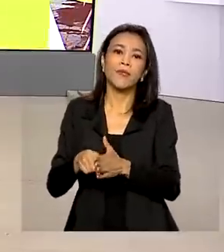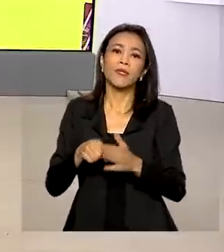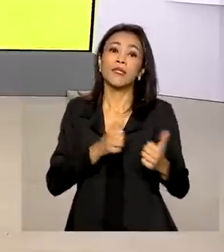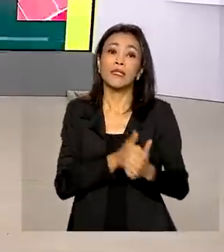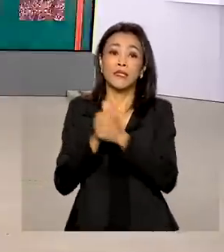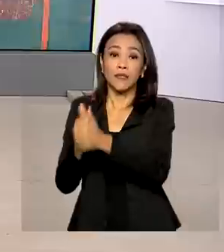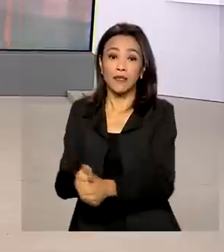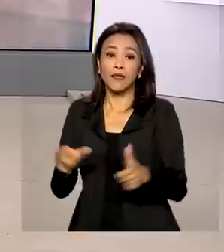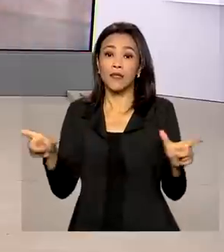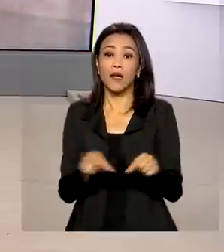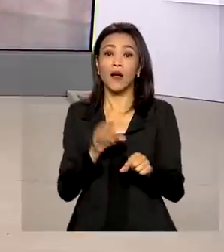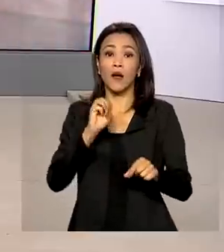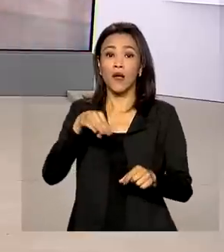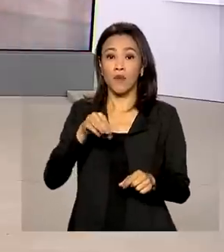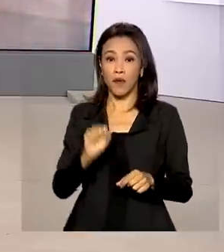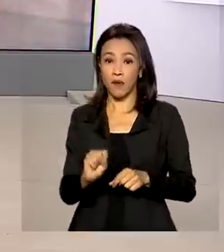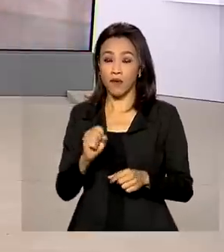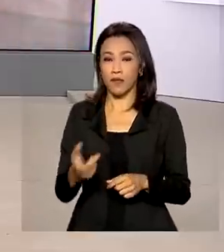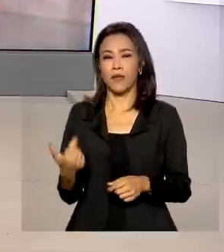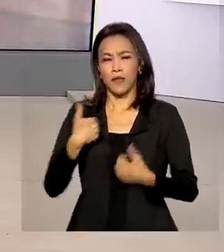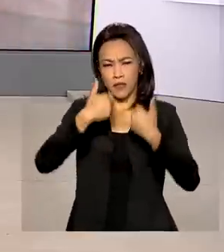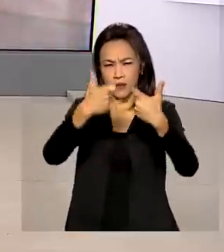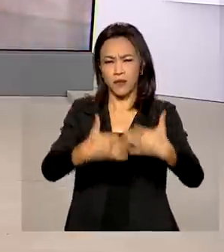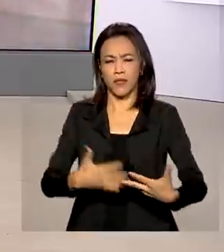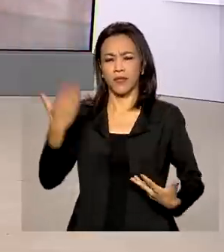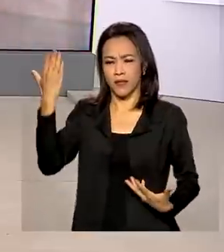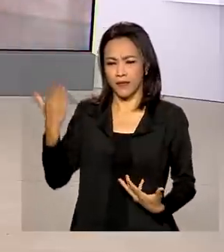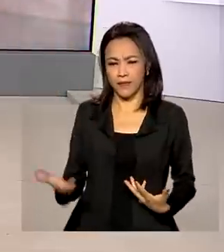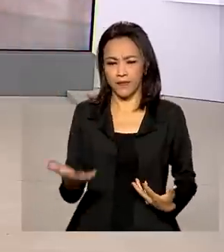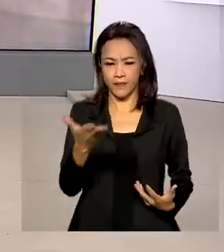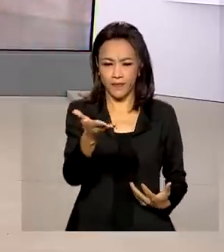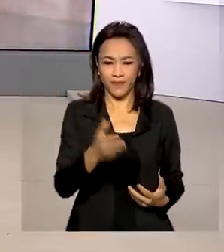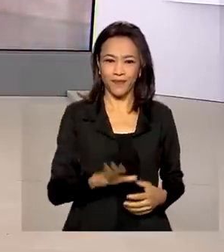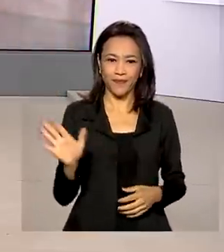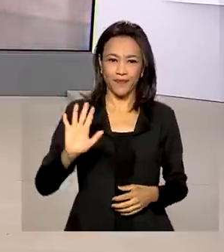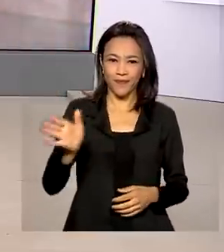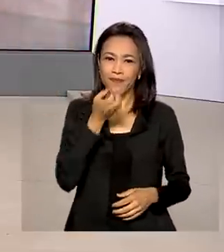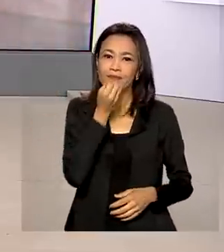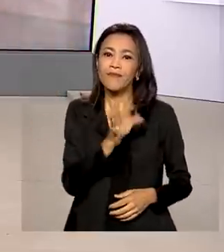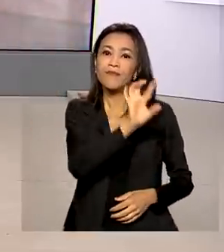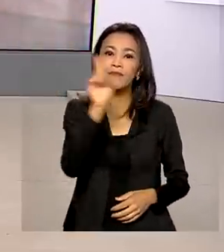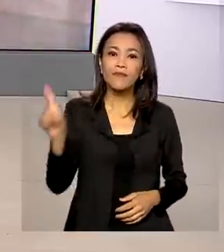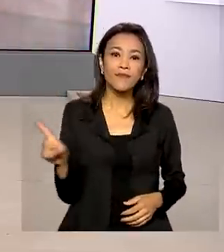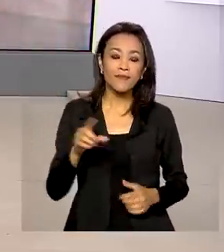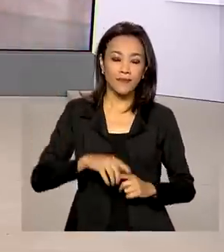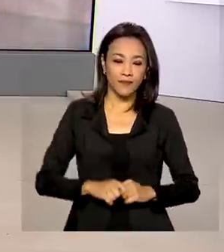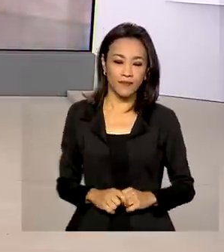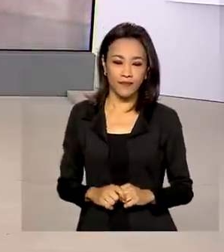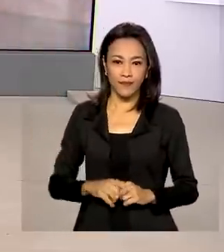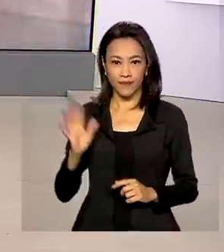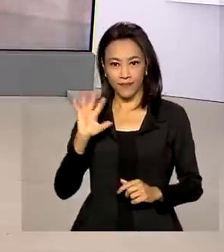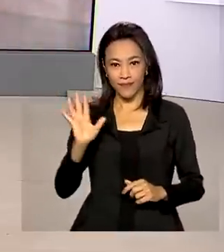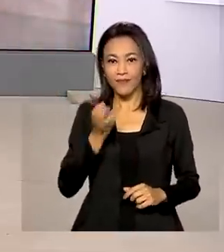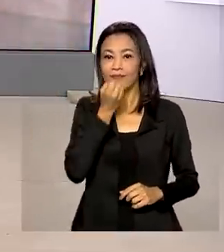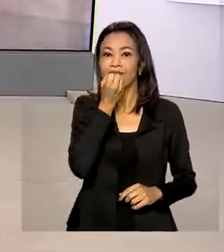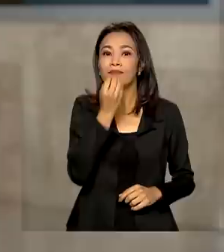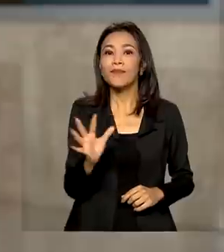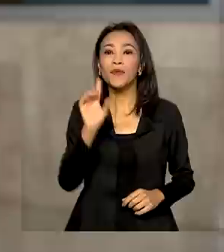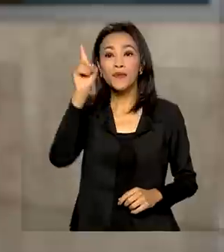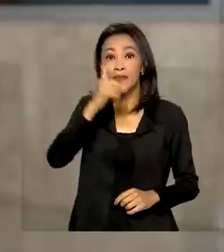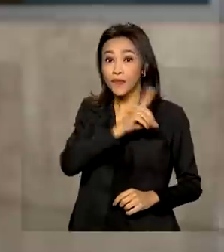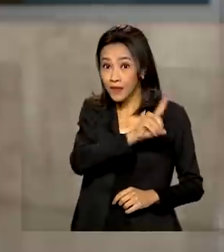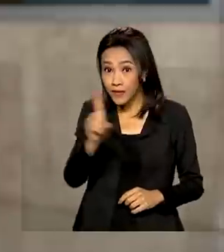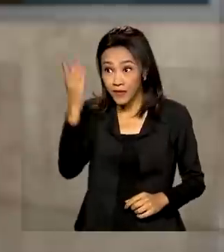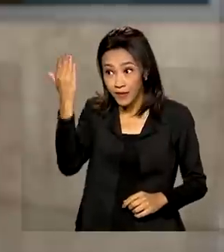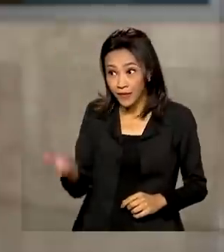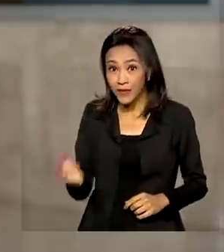Vamos conversar ao vivo com Glauco de Queiroz. Ele traz ao vivo para a gente os detalhes. Glauco, bom dia. Olá, Renata. Bom dia para você e bom